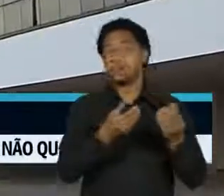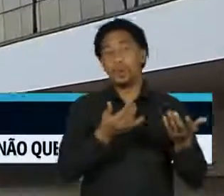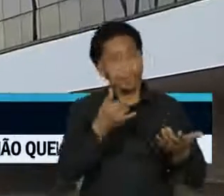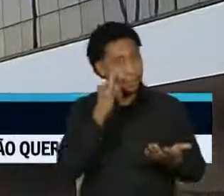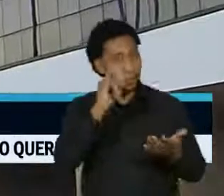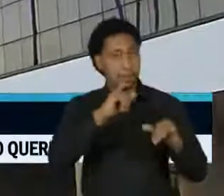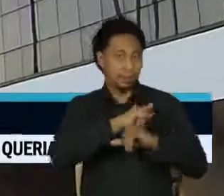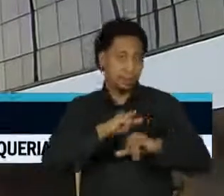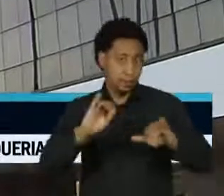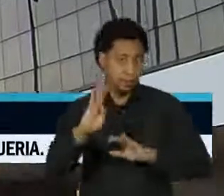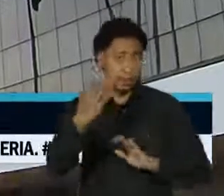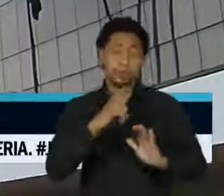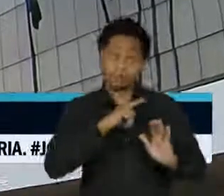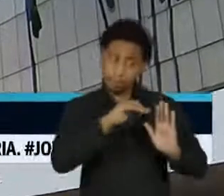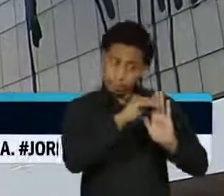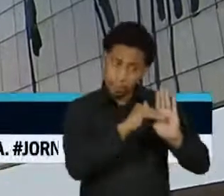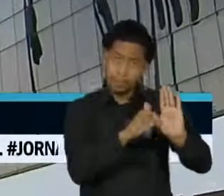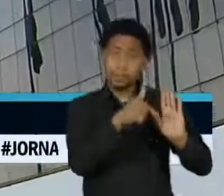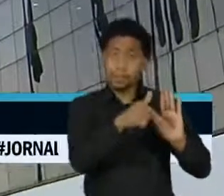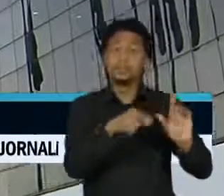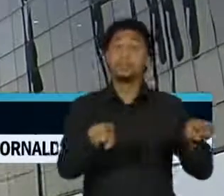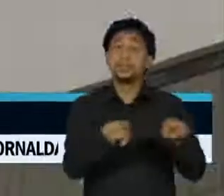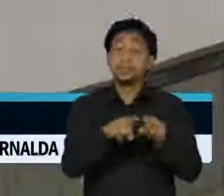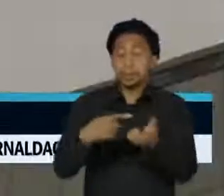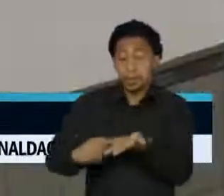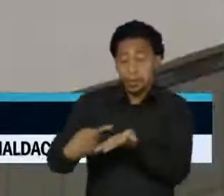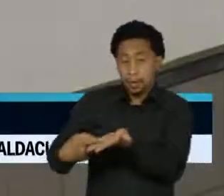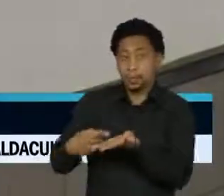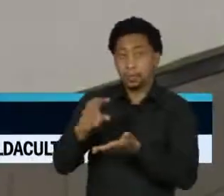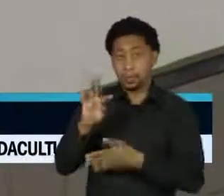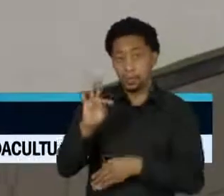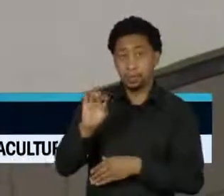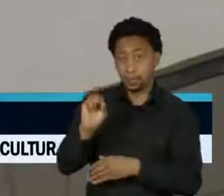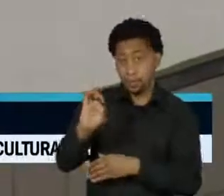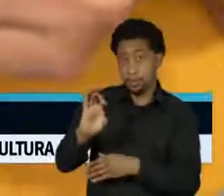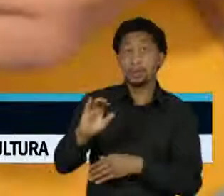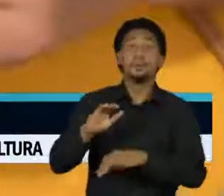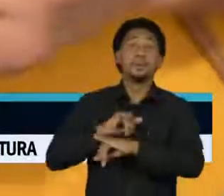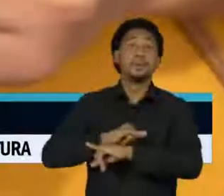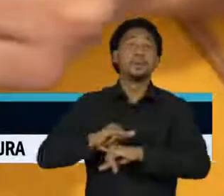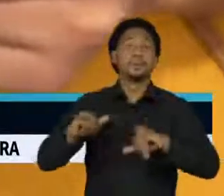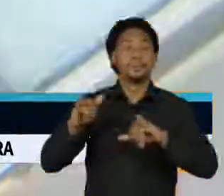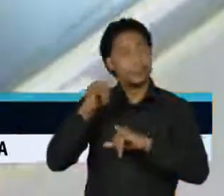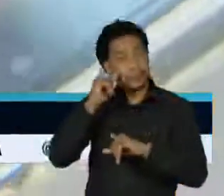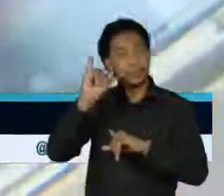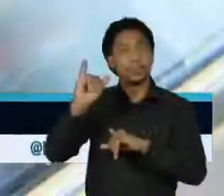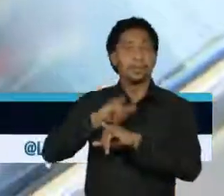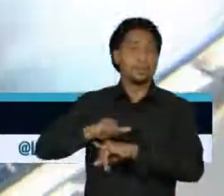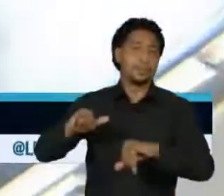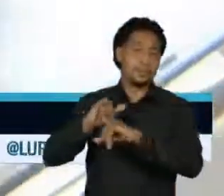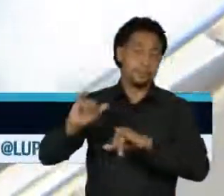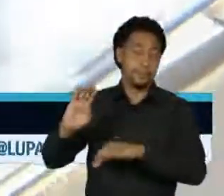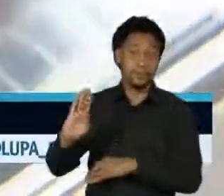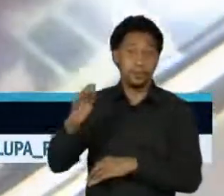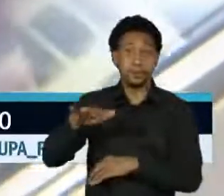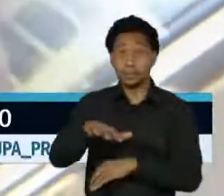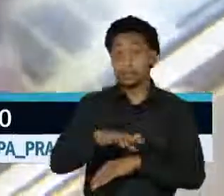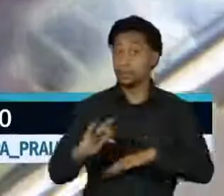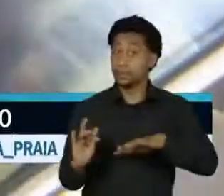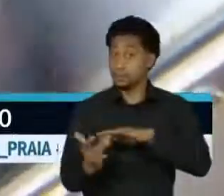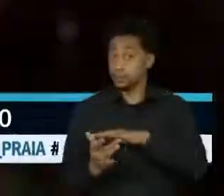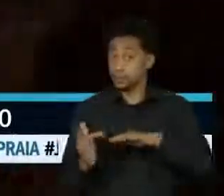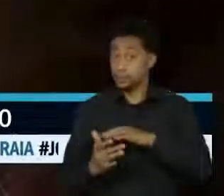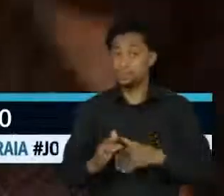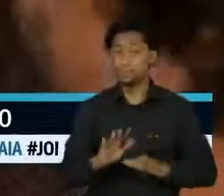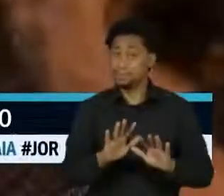Chegaram até a firmar um acordo com o TSE para impedir a disseminação de notícias falsas nas redes sociais. Mas